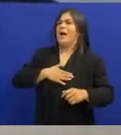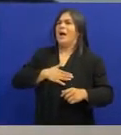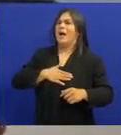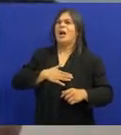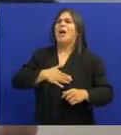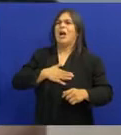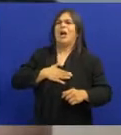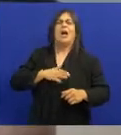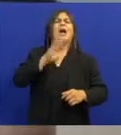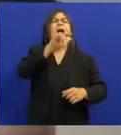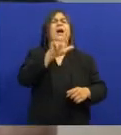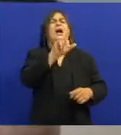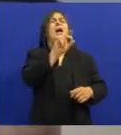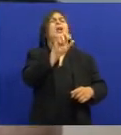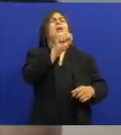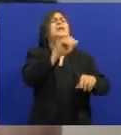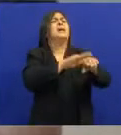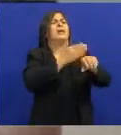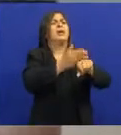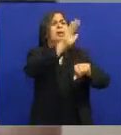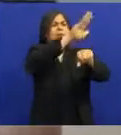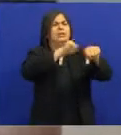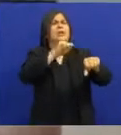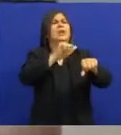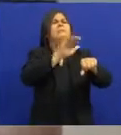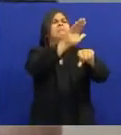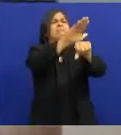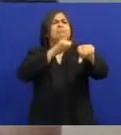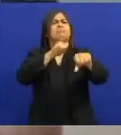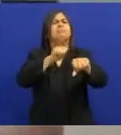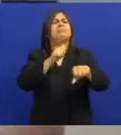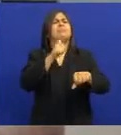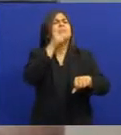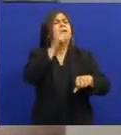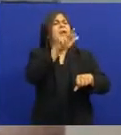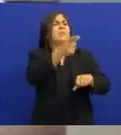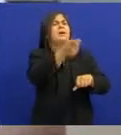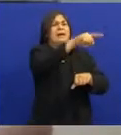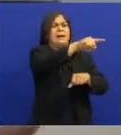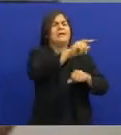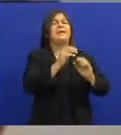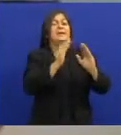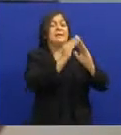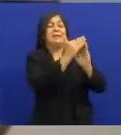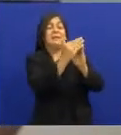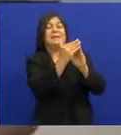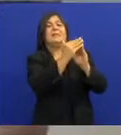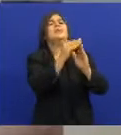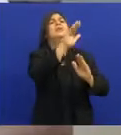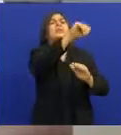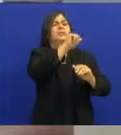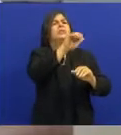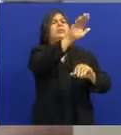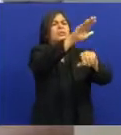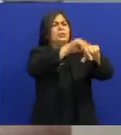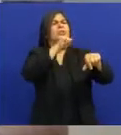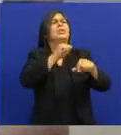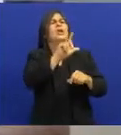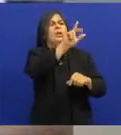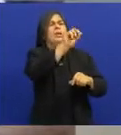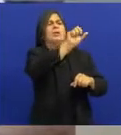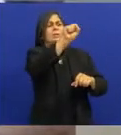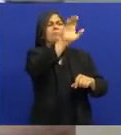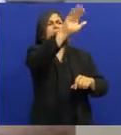chegou Disse Losa Que era o cuidado dele Chama fulana Que era a irmã dele Que morava Na casa vizinha E dizia assim